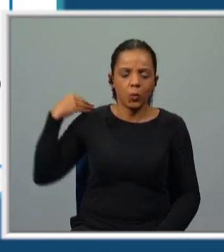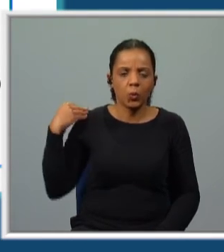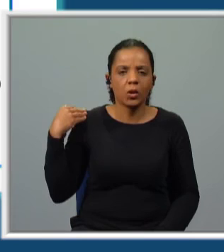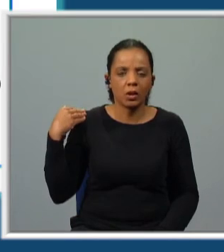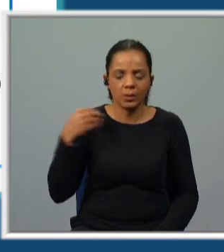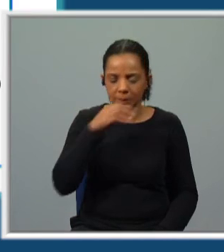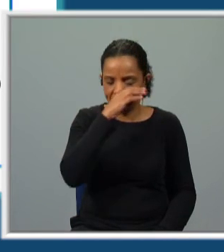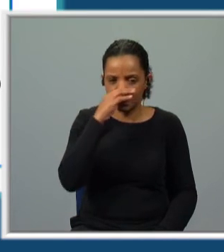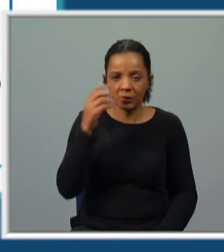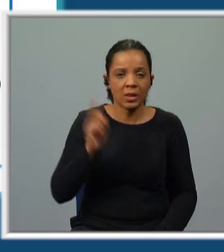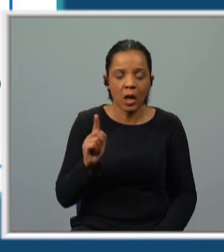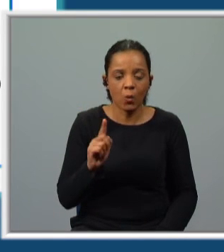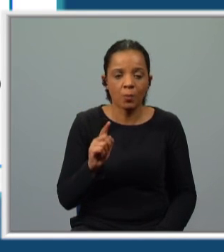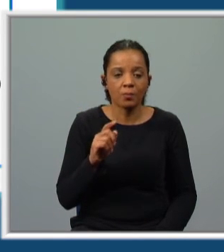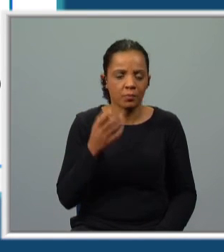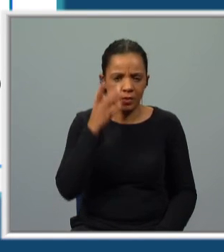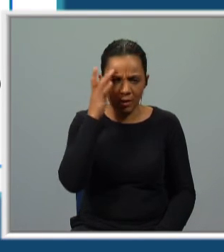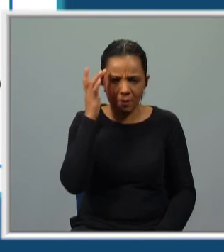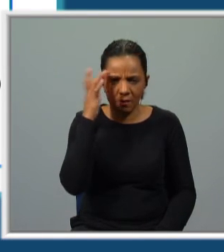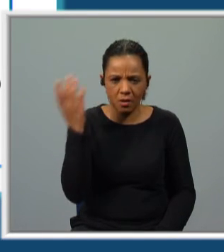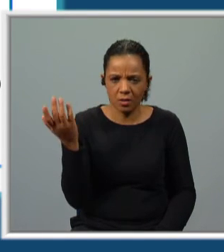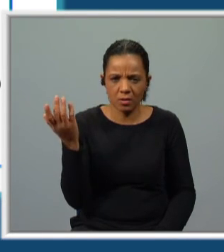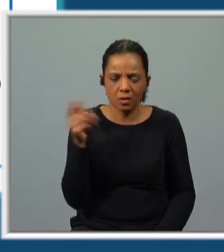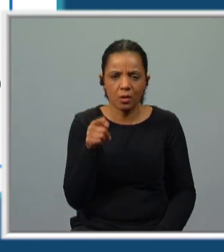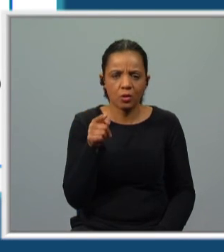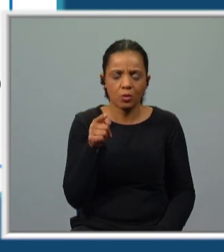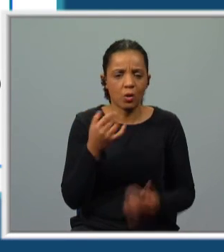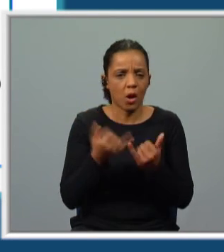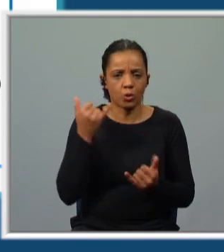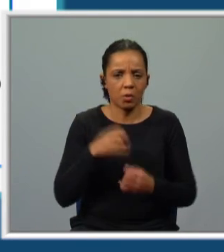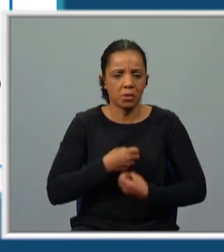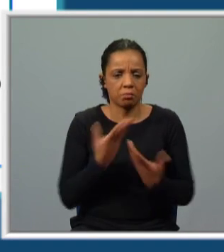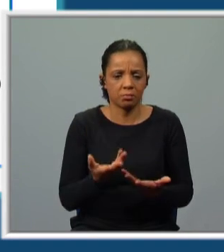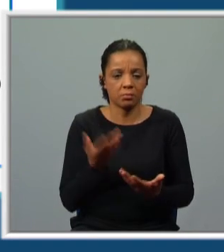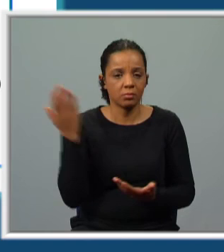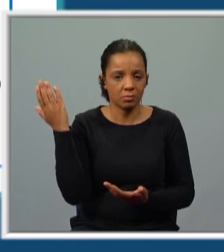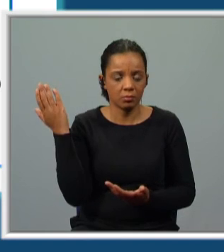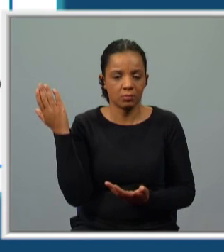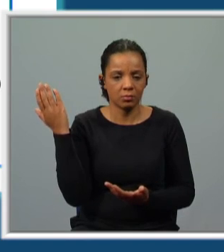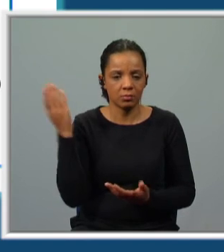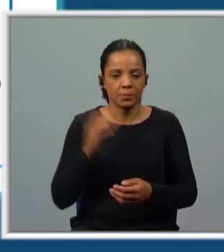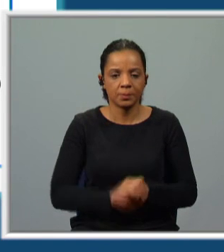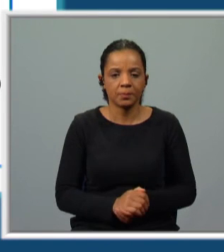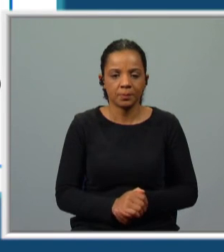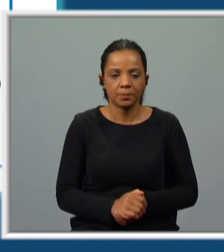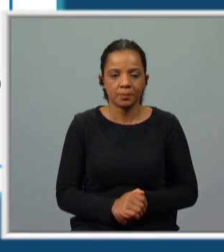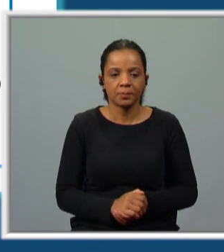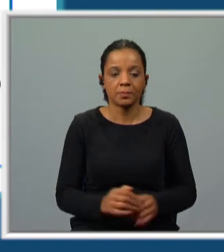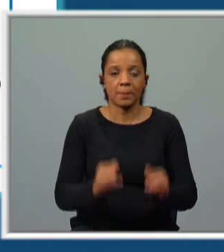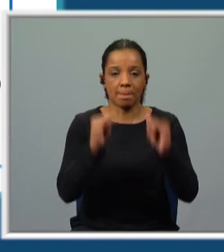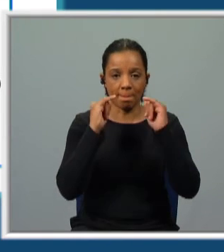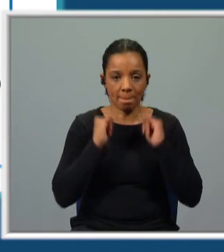prolonga, ainda não, é fácil. Tu fazes isto automaticamente. Havia. Os